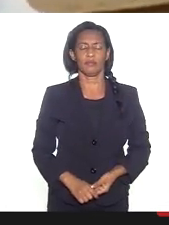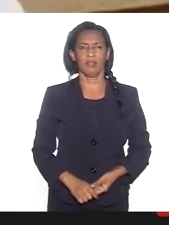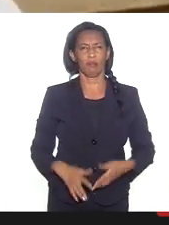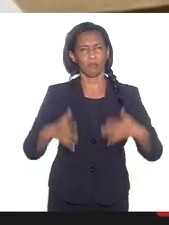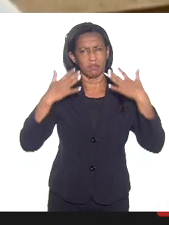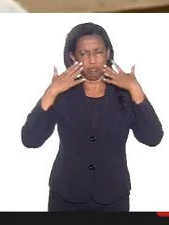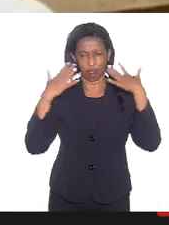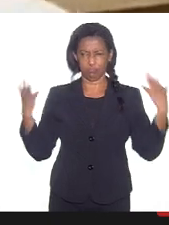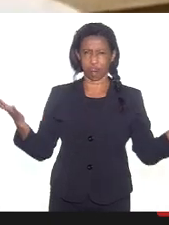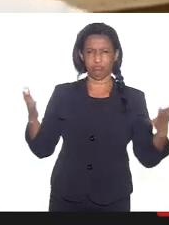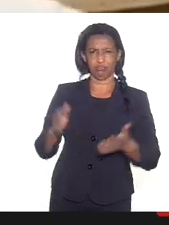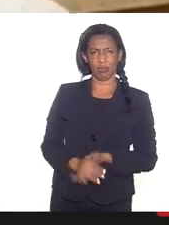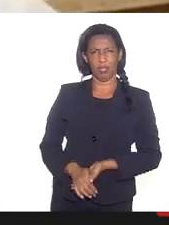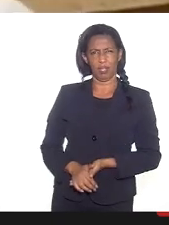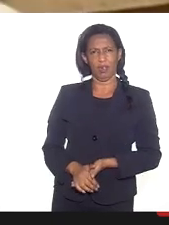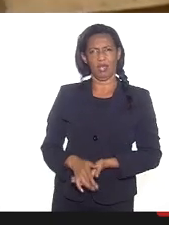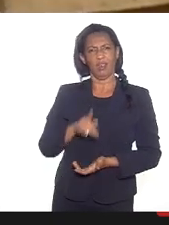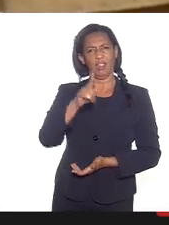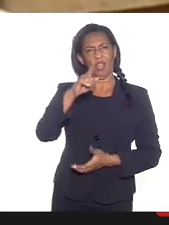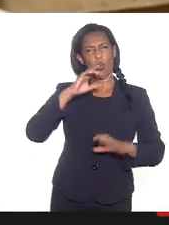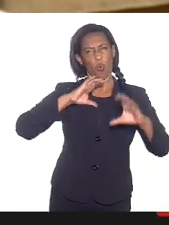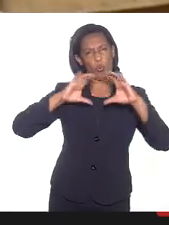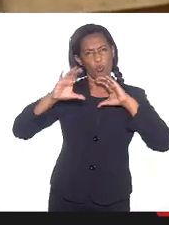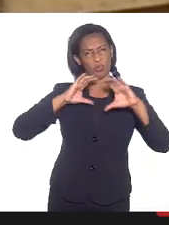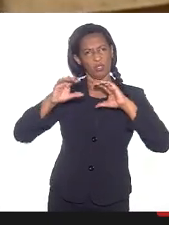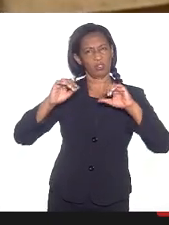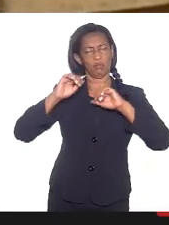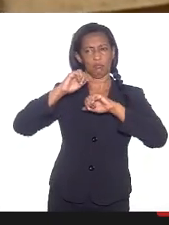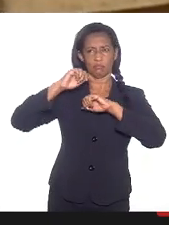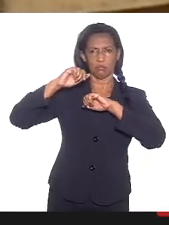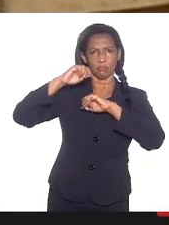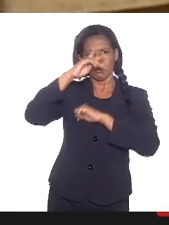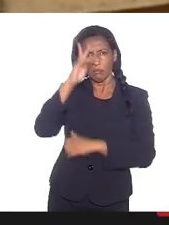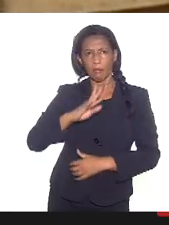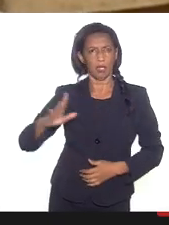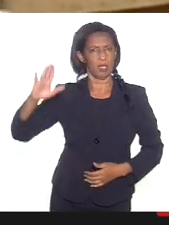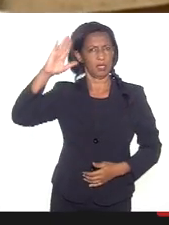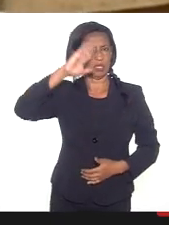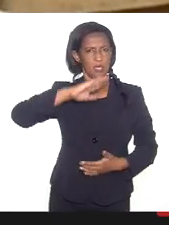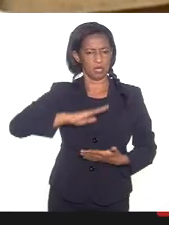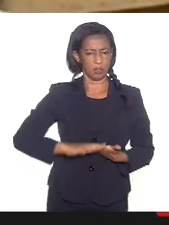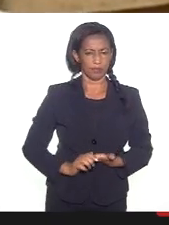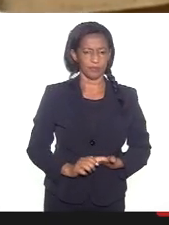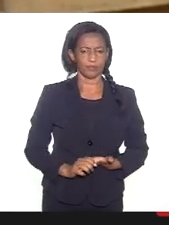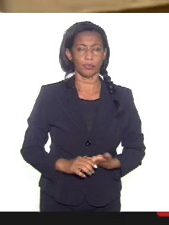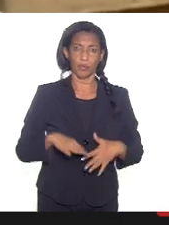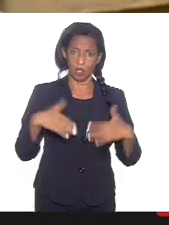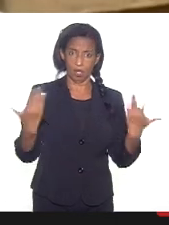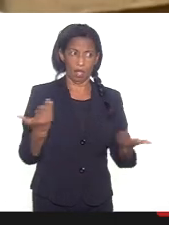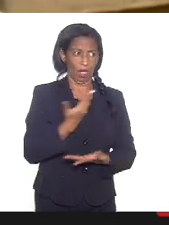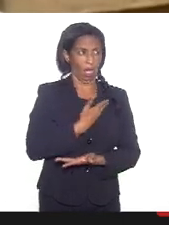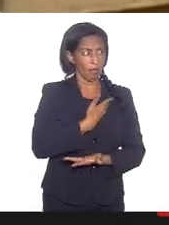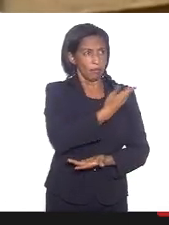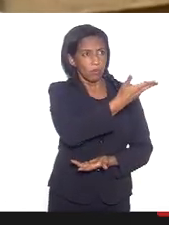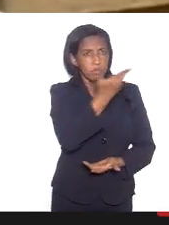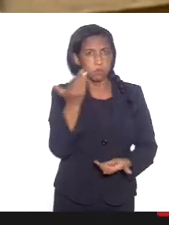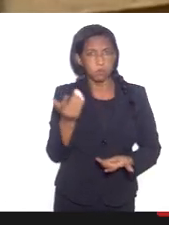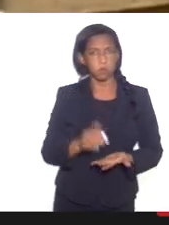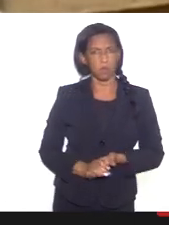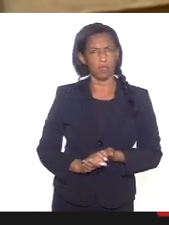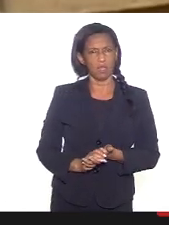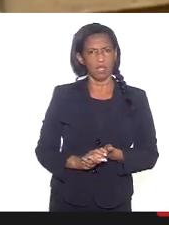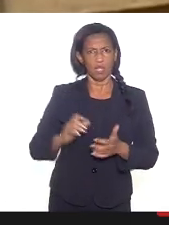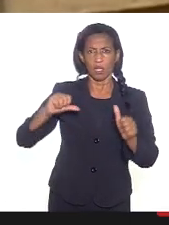escrachada dos meios de comunicação no Brasil, Marcos, e dos demais colegas, o que se